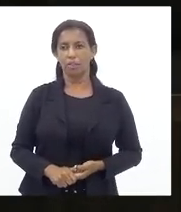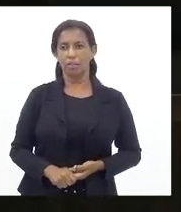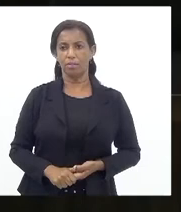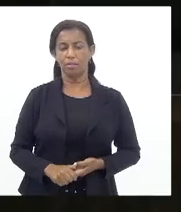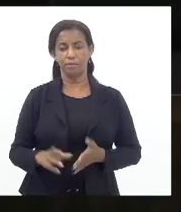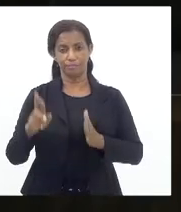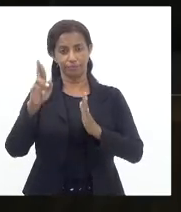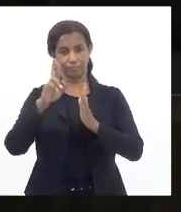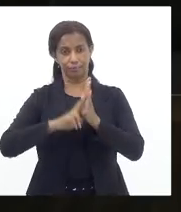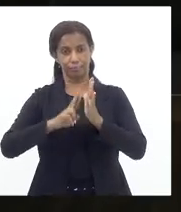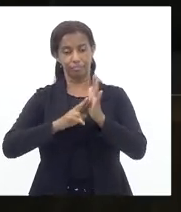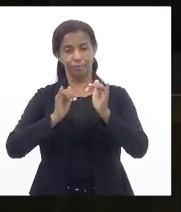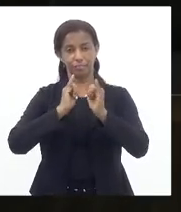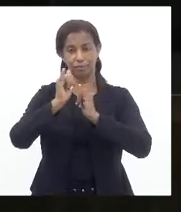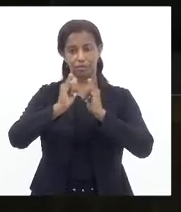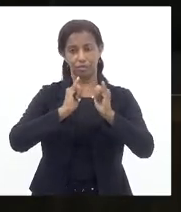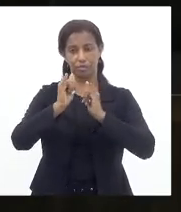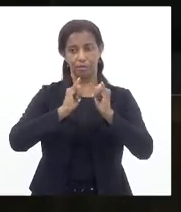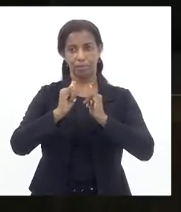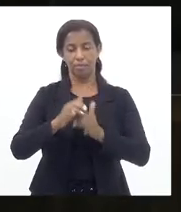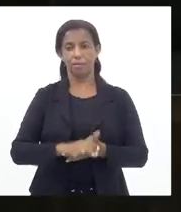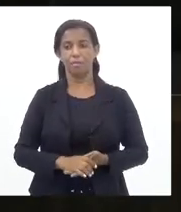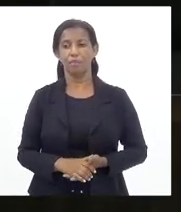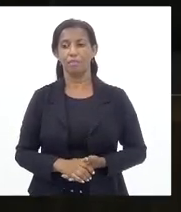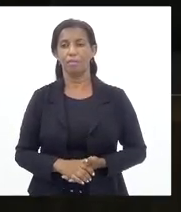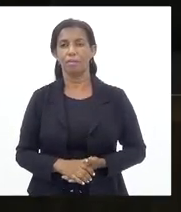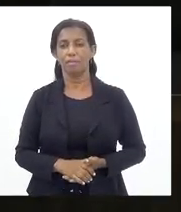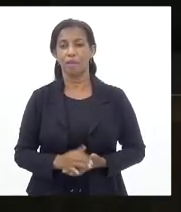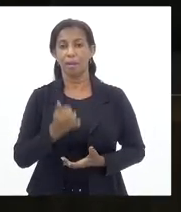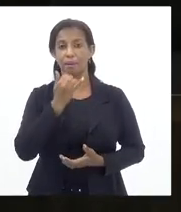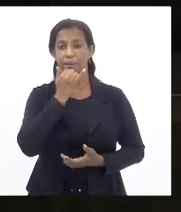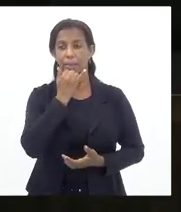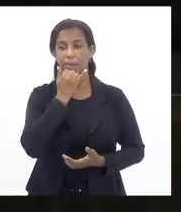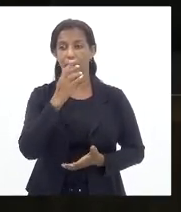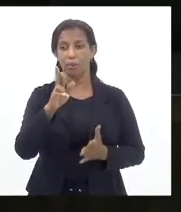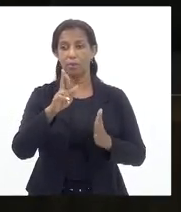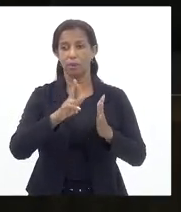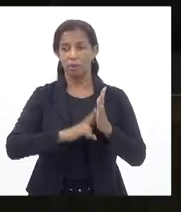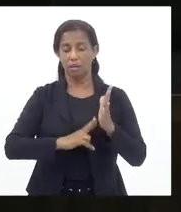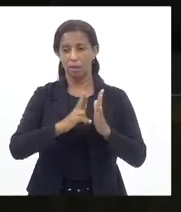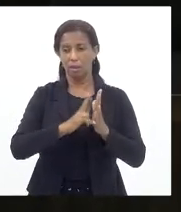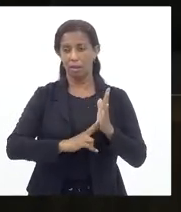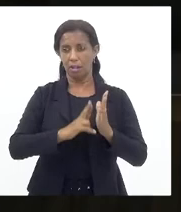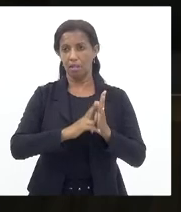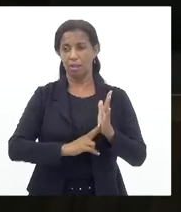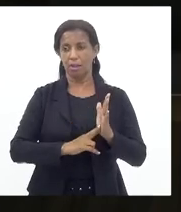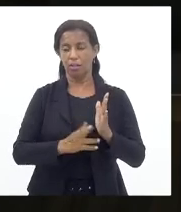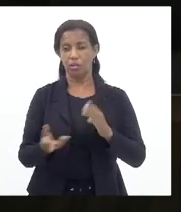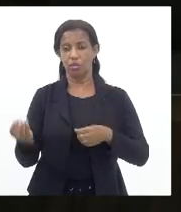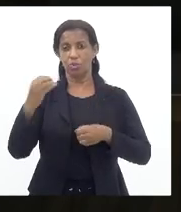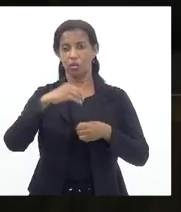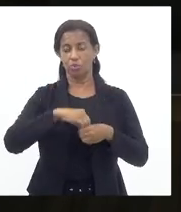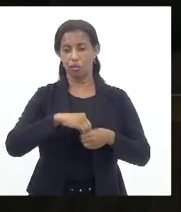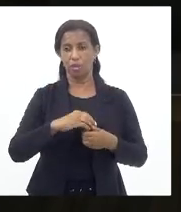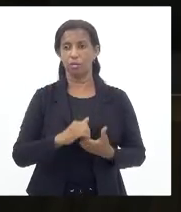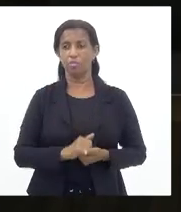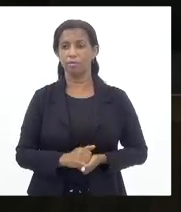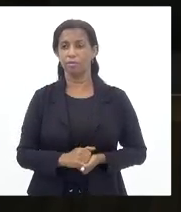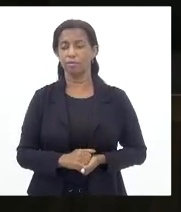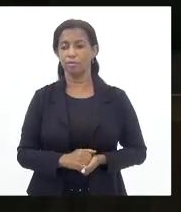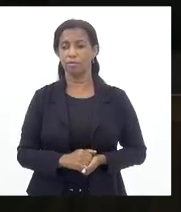Requerimento de informação Perdão Requerimento de inclusão na hora do dia